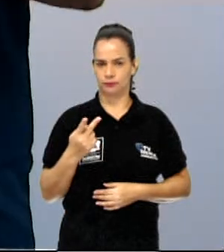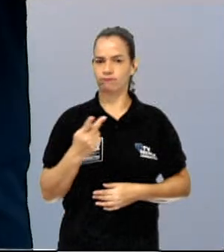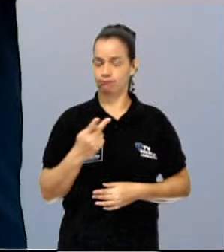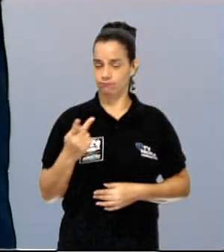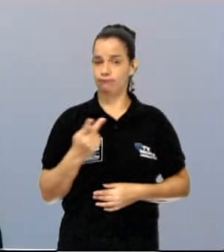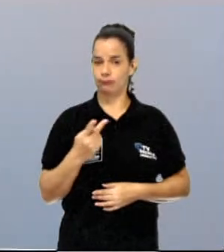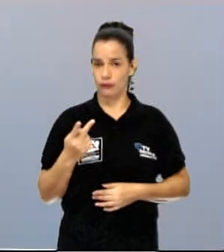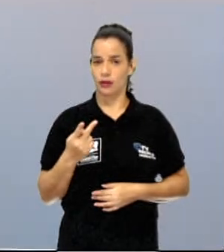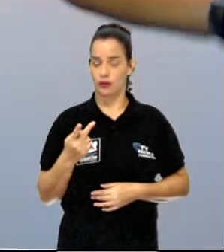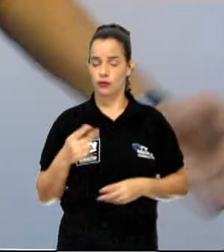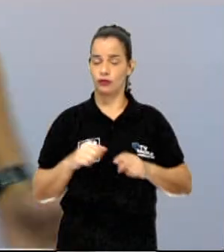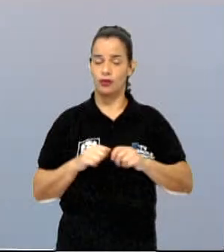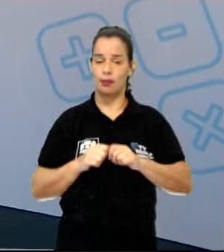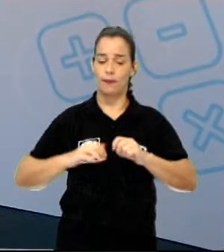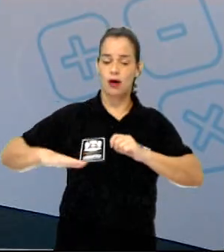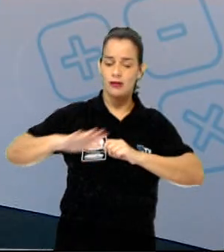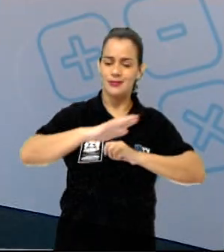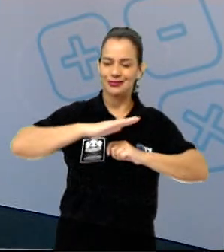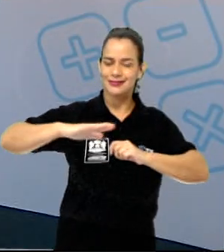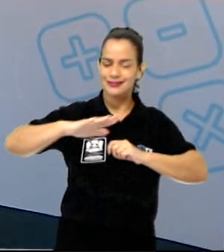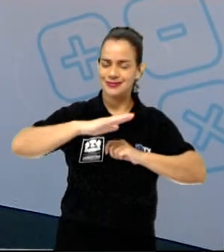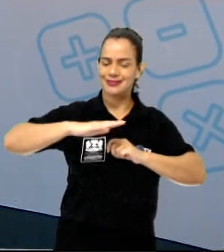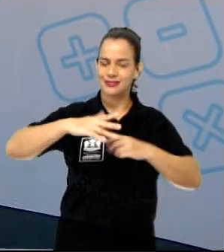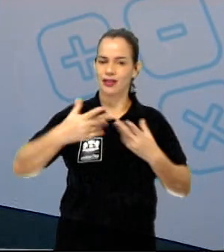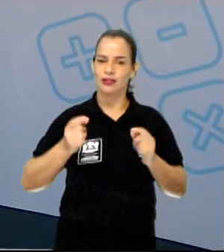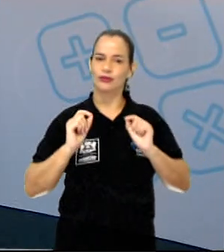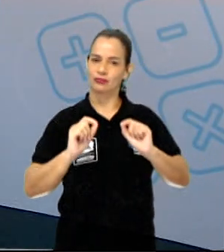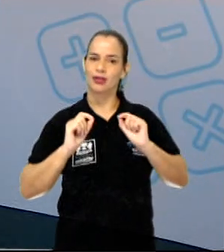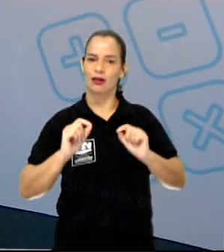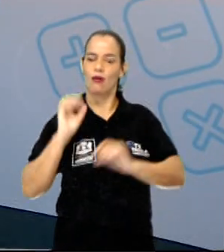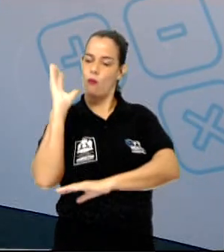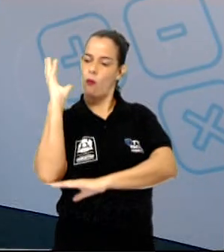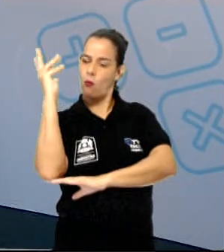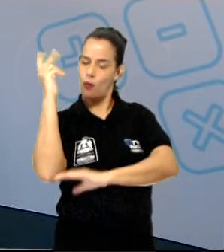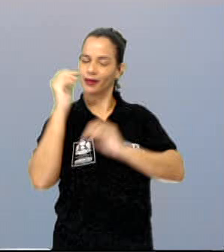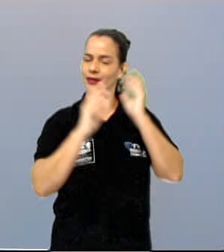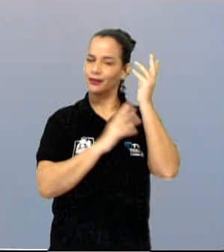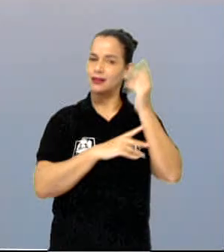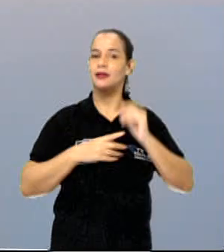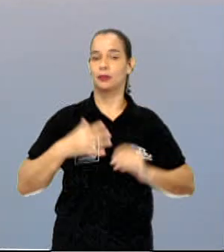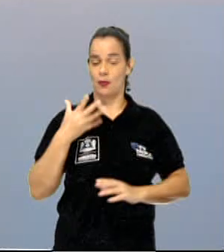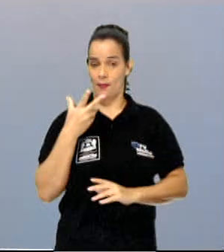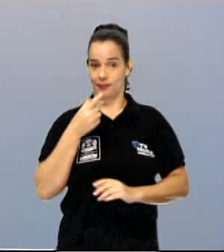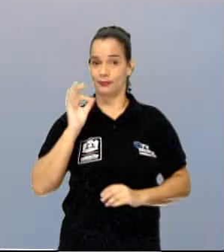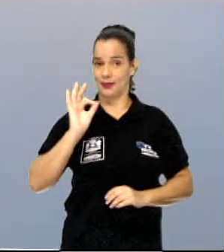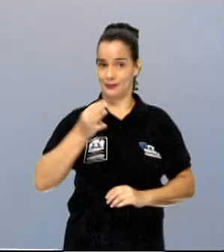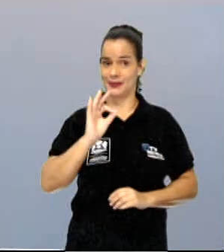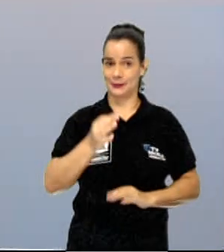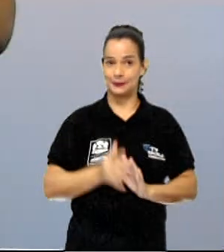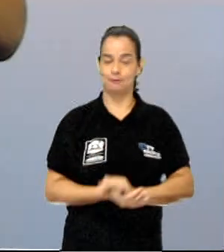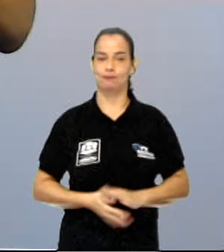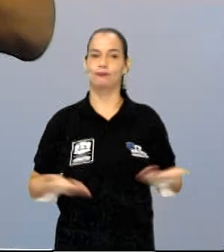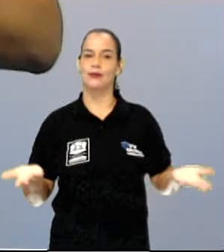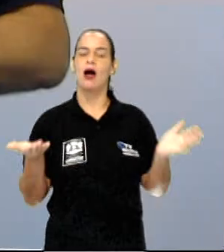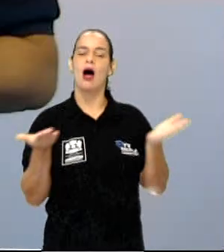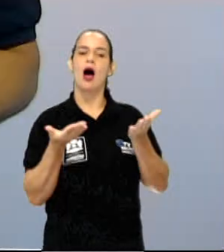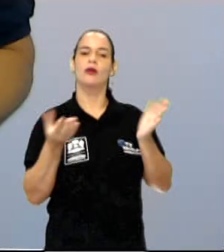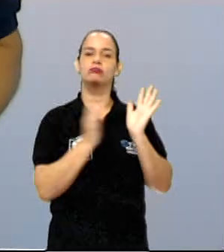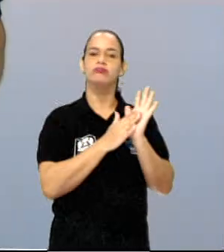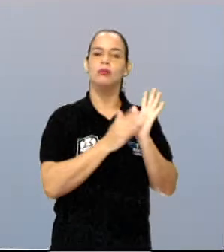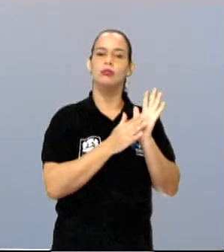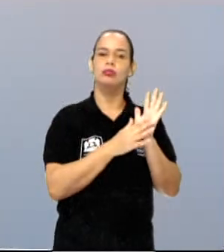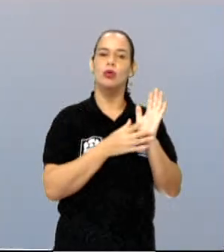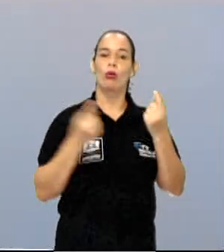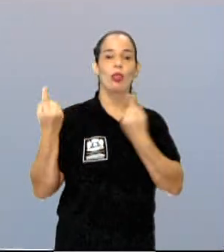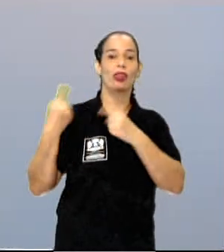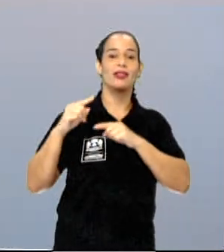restinga fazem parte da zona da Mata Atlântica. Beleza? Agora, eu queria propor um desafio para